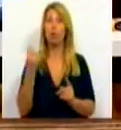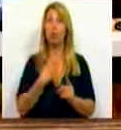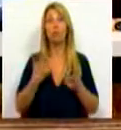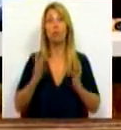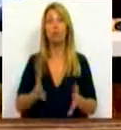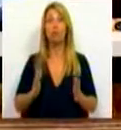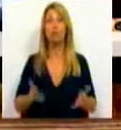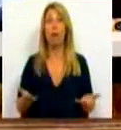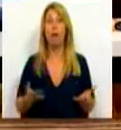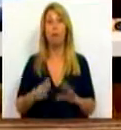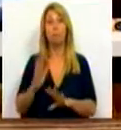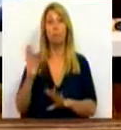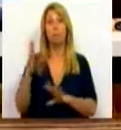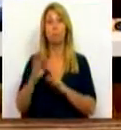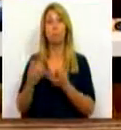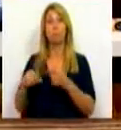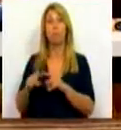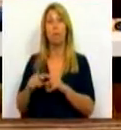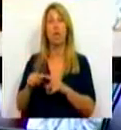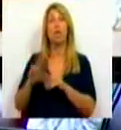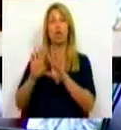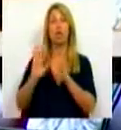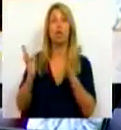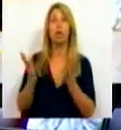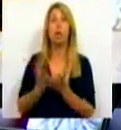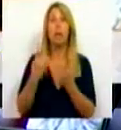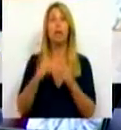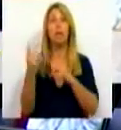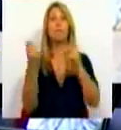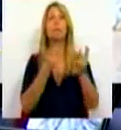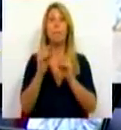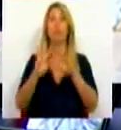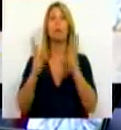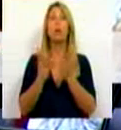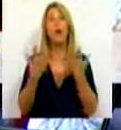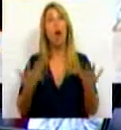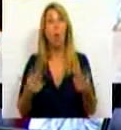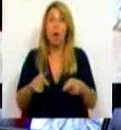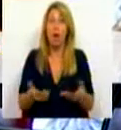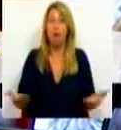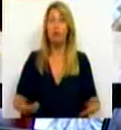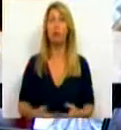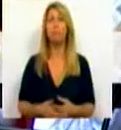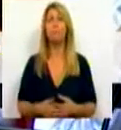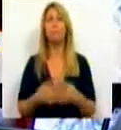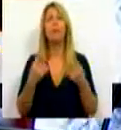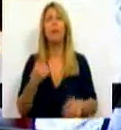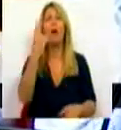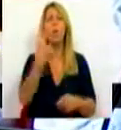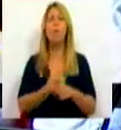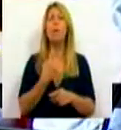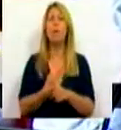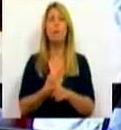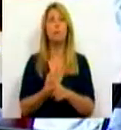aqui, tivemos a audição na jornalidade, tivemos o debate na jornalidade e agora temos este. De facto há uma coisa que nem